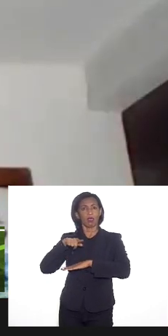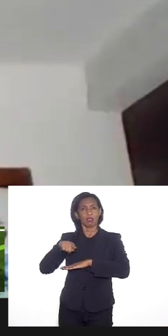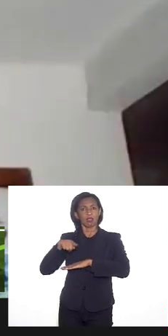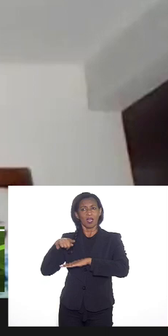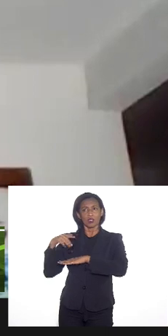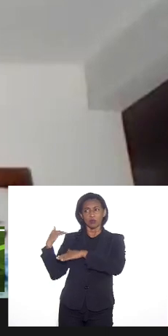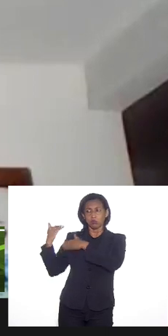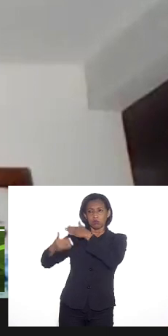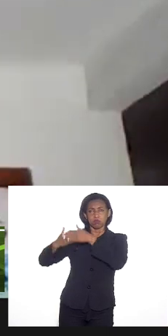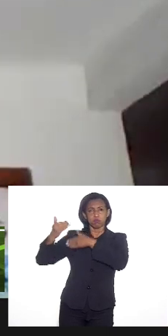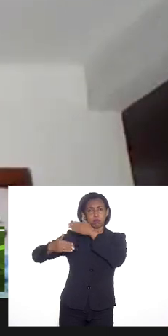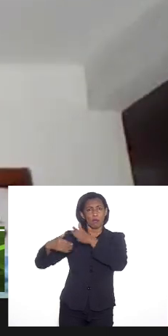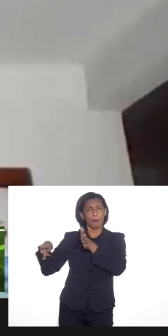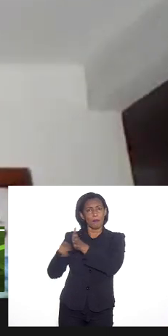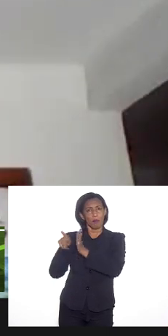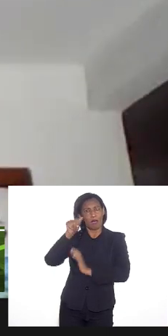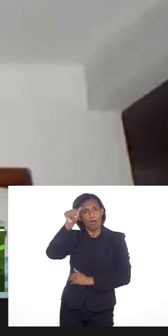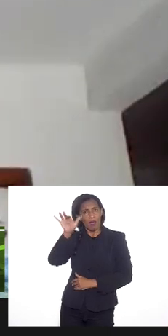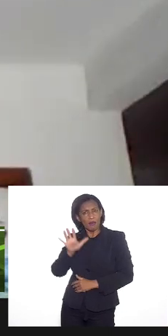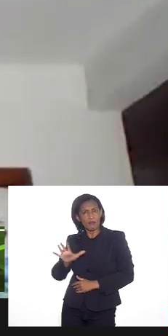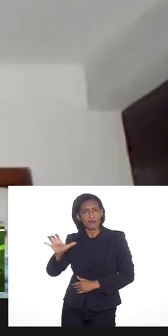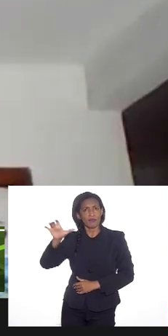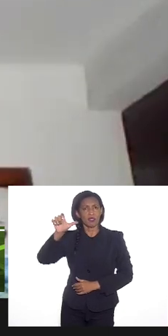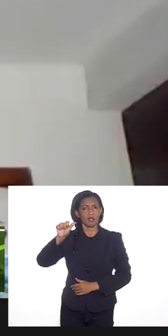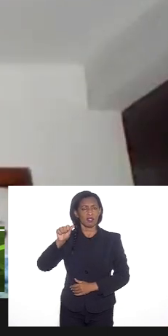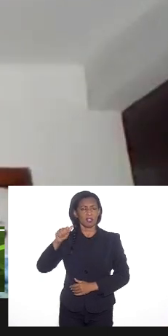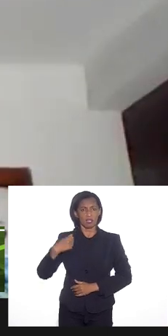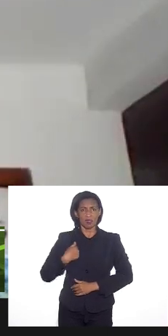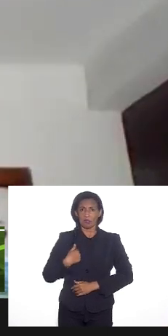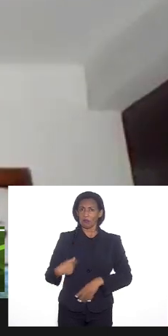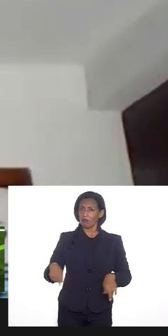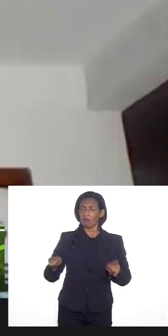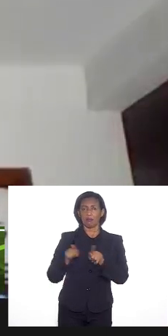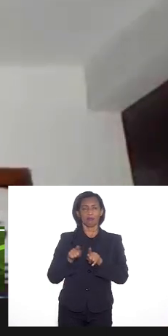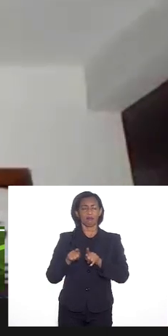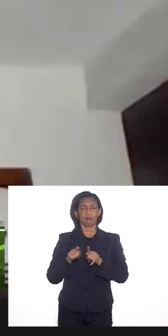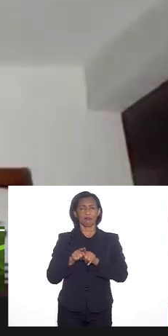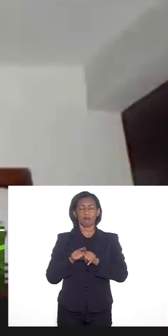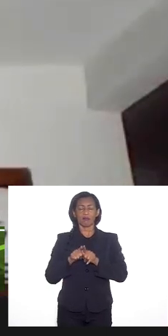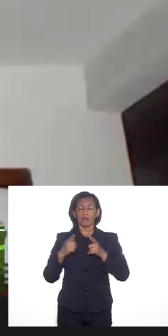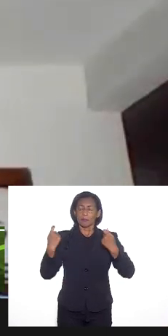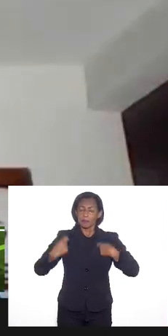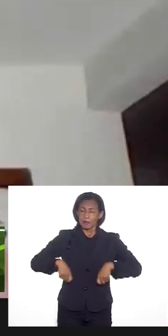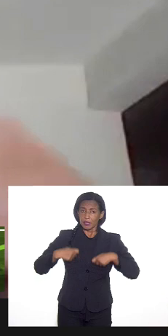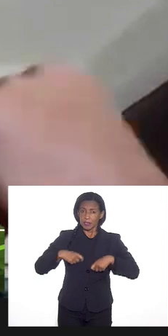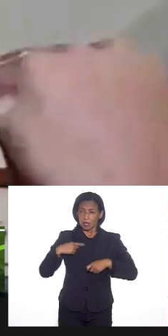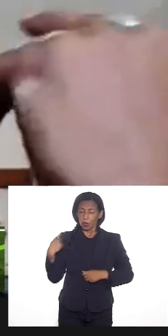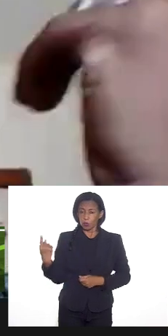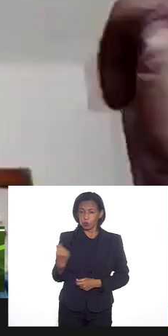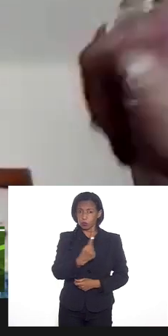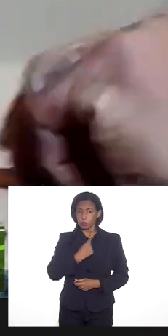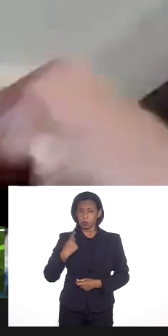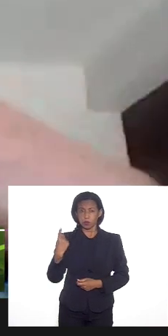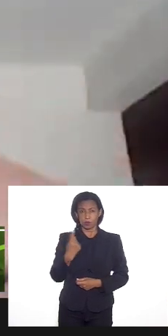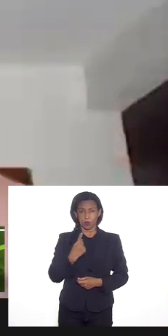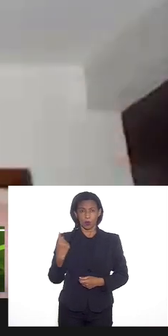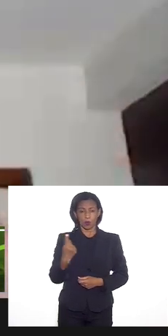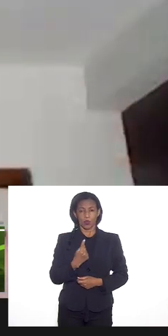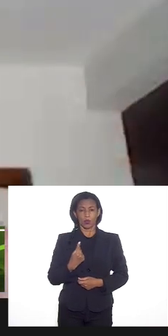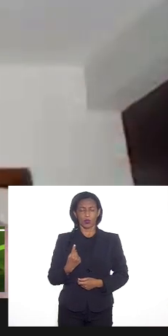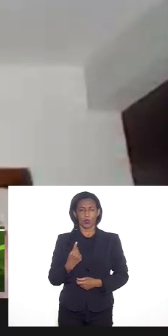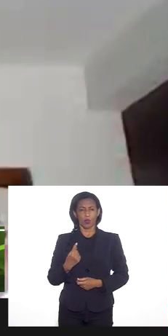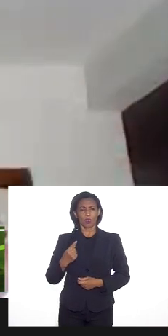tradições de matrizes africanas. Eu também não... É preciso que nós nos descolonizemos